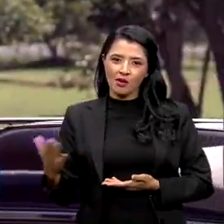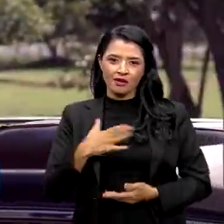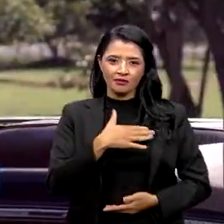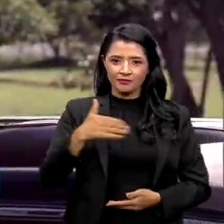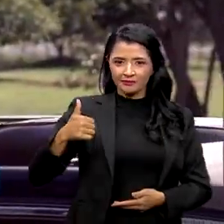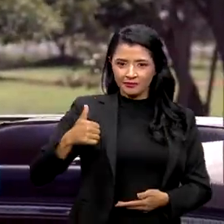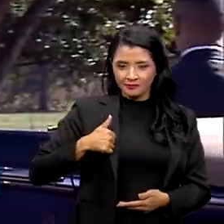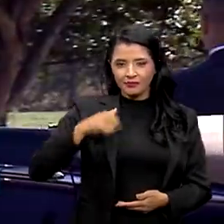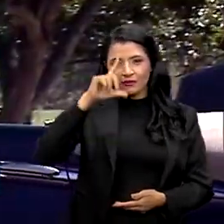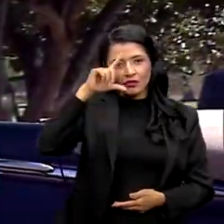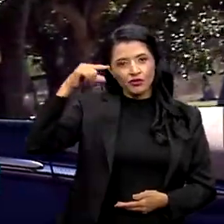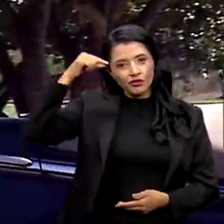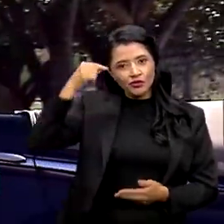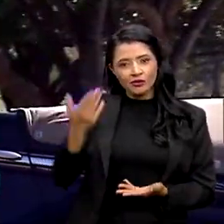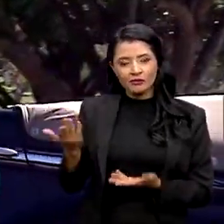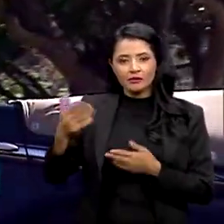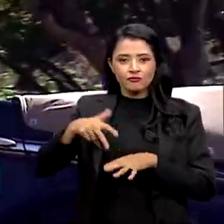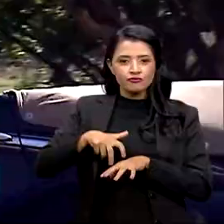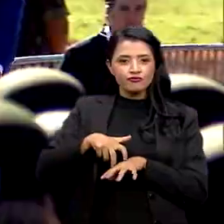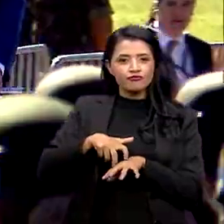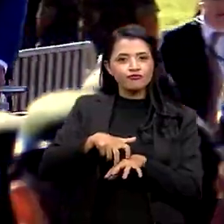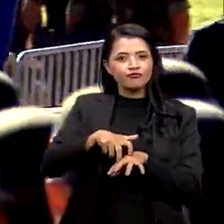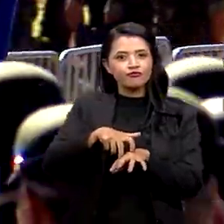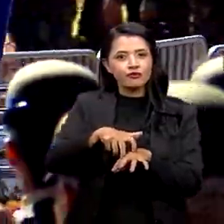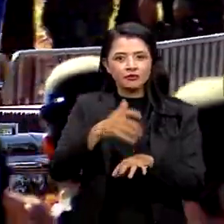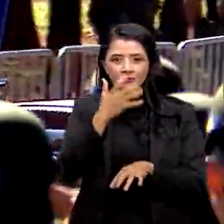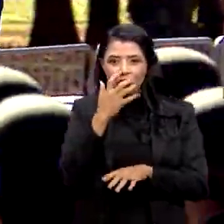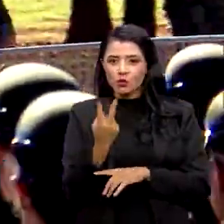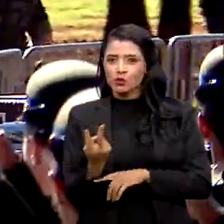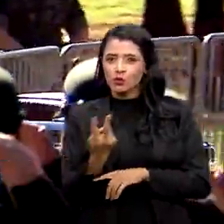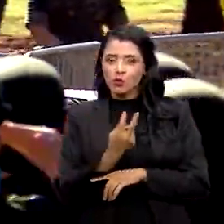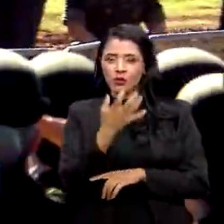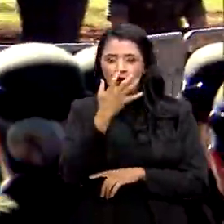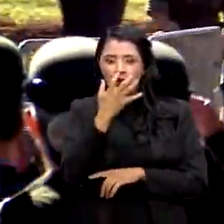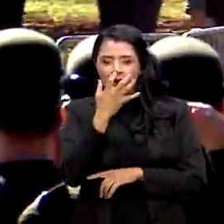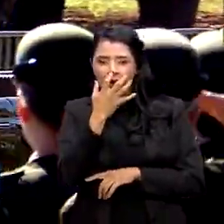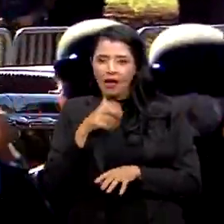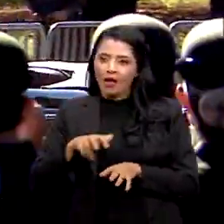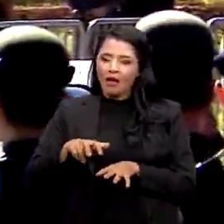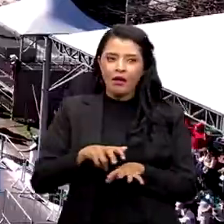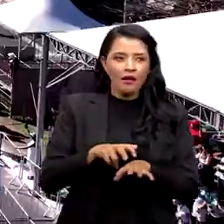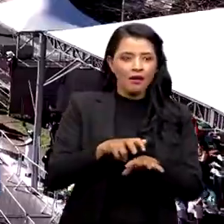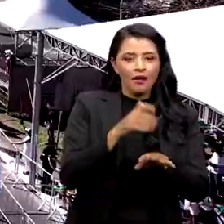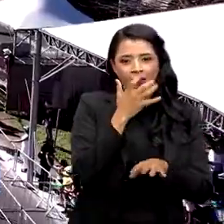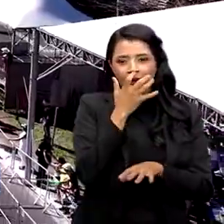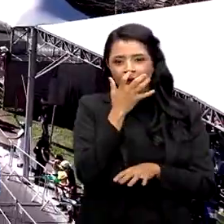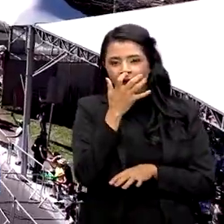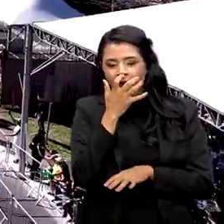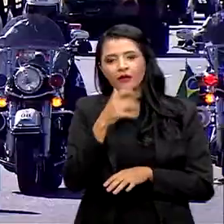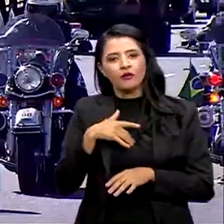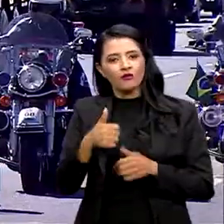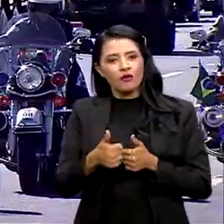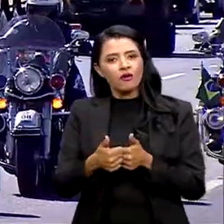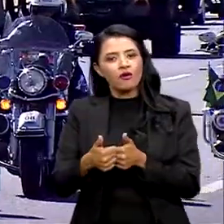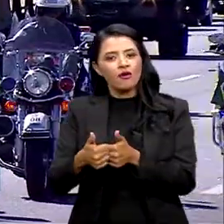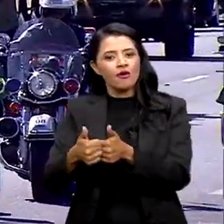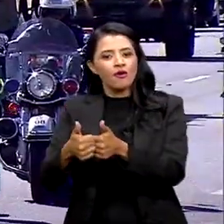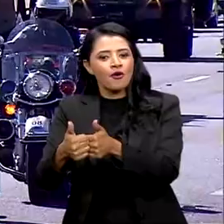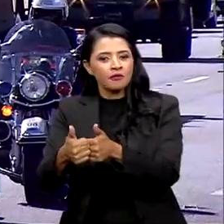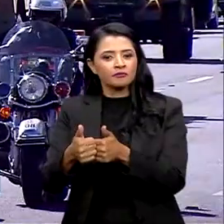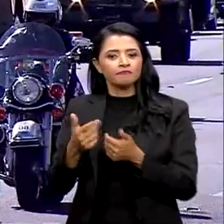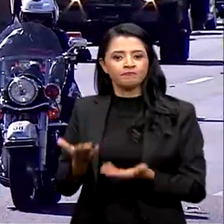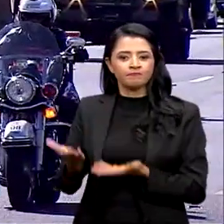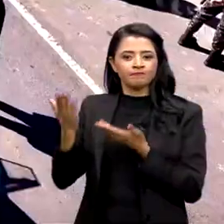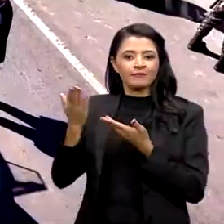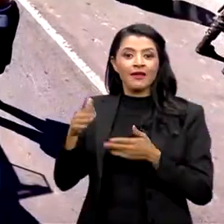-dama Janja da Silva, embarcou no veículo. Passando em revista as tropas. E foi conduzido por batedores